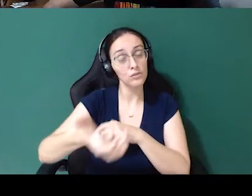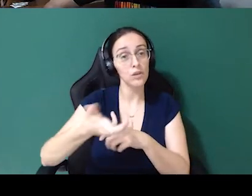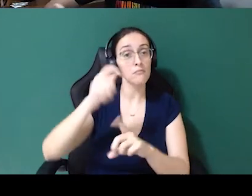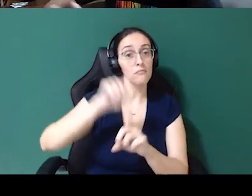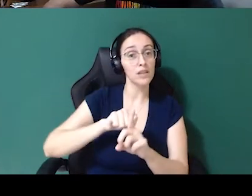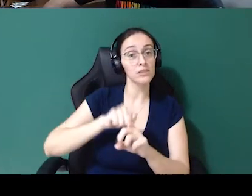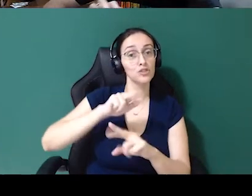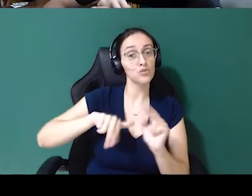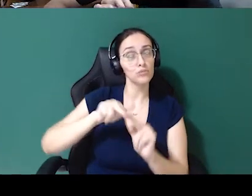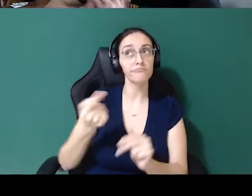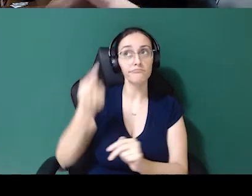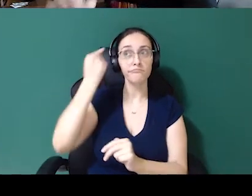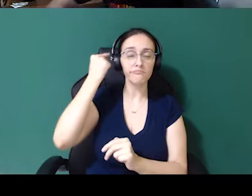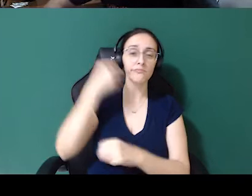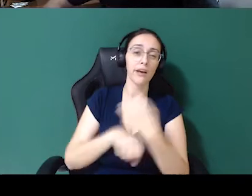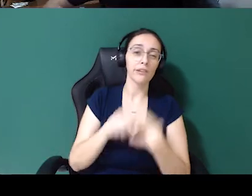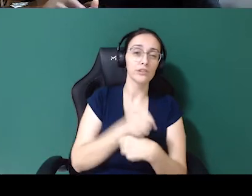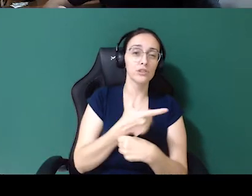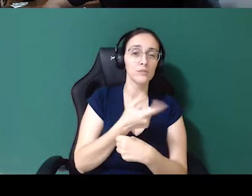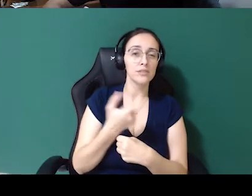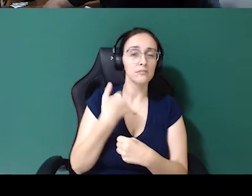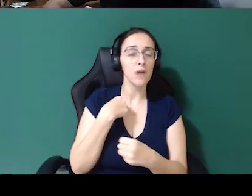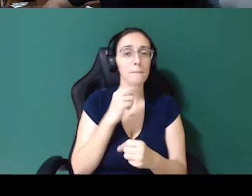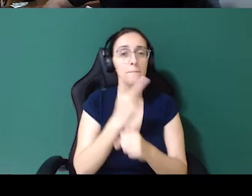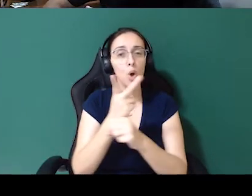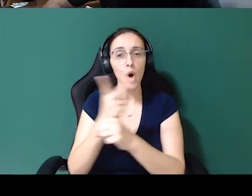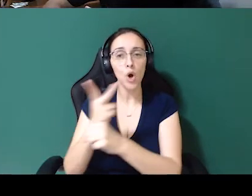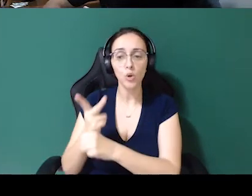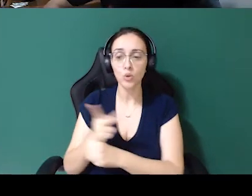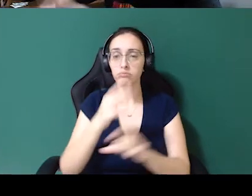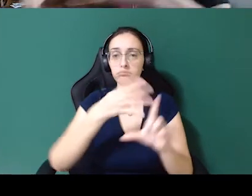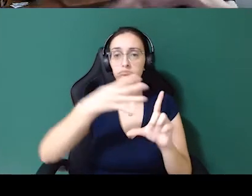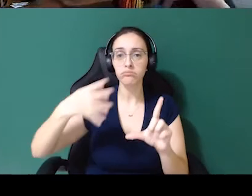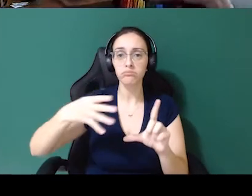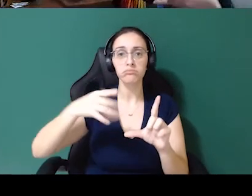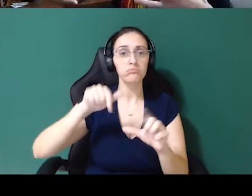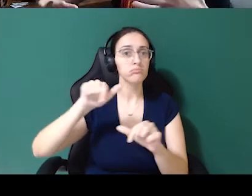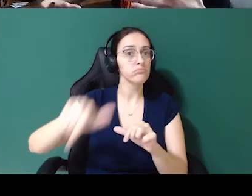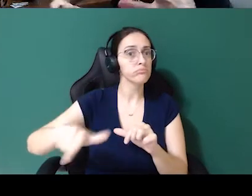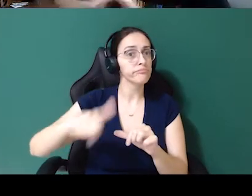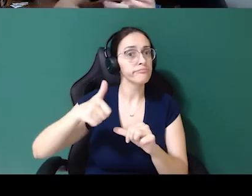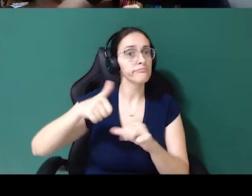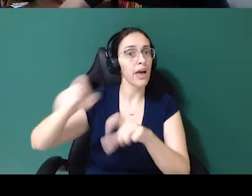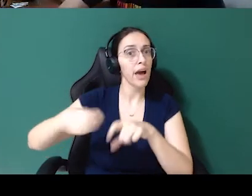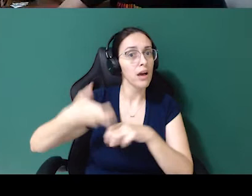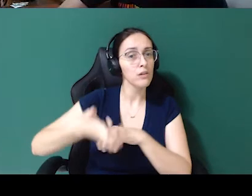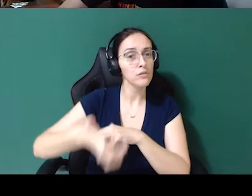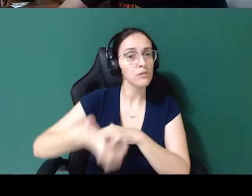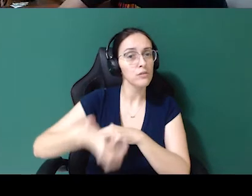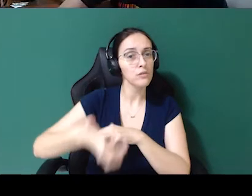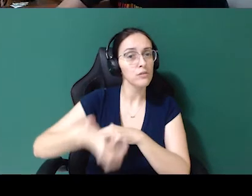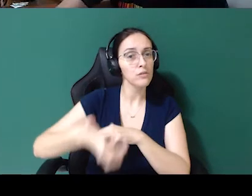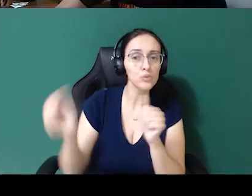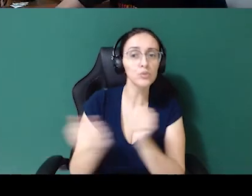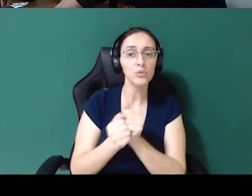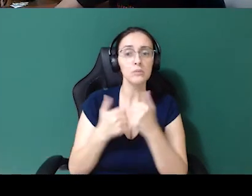junho, e a gente achou que seria legal. Quando a gente foi procurar esses LGBTs do agro, para participar dessa live junto comigo,